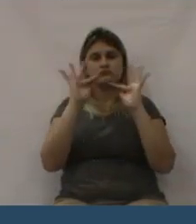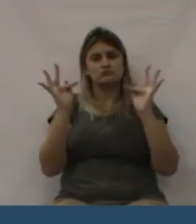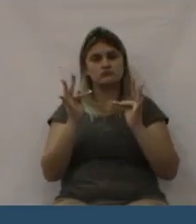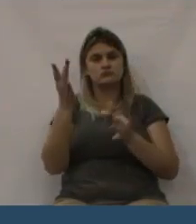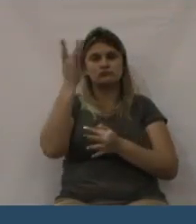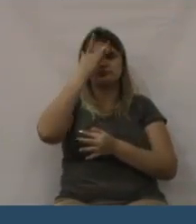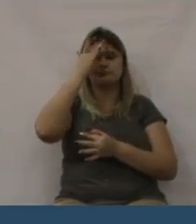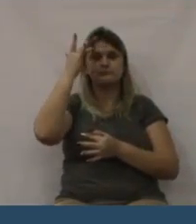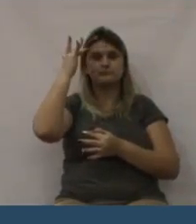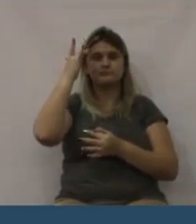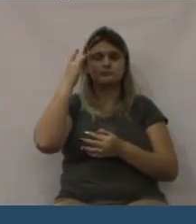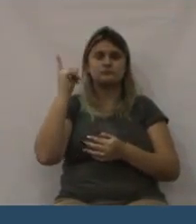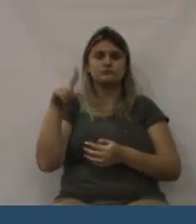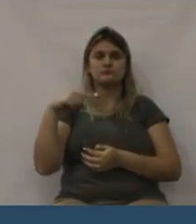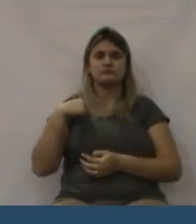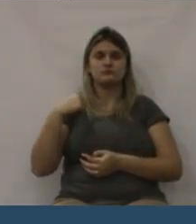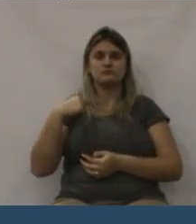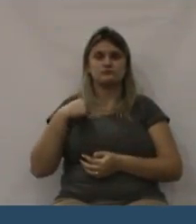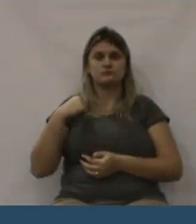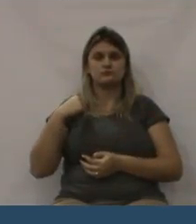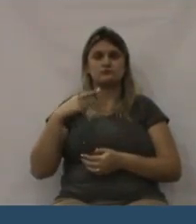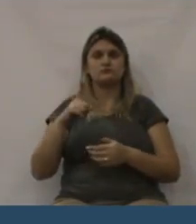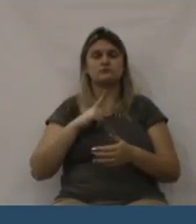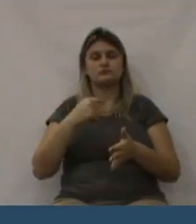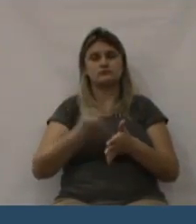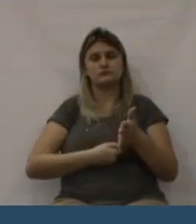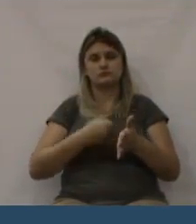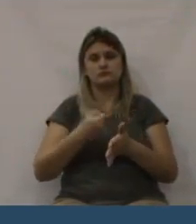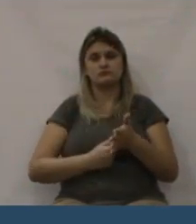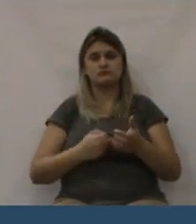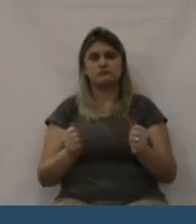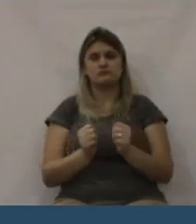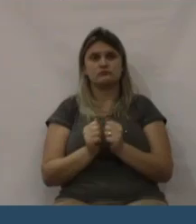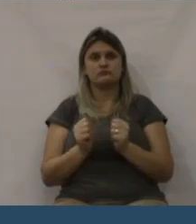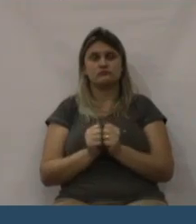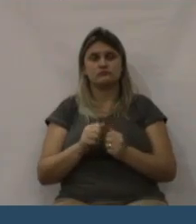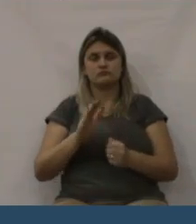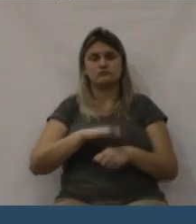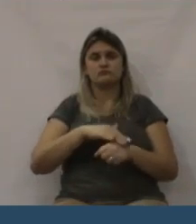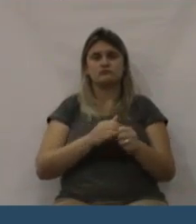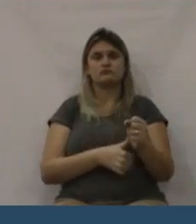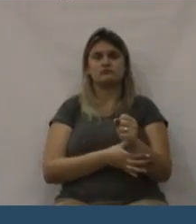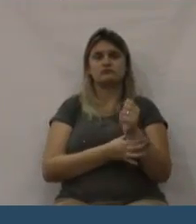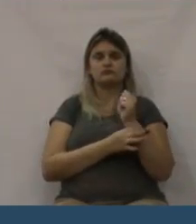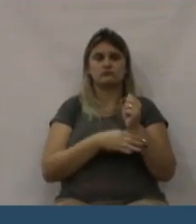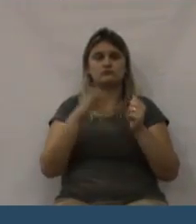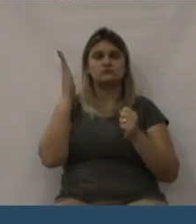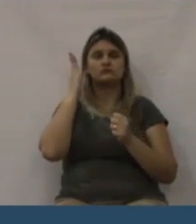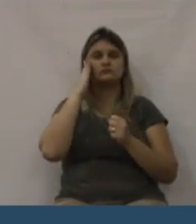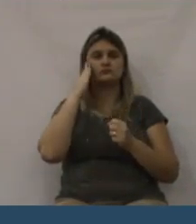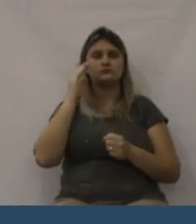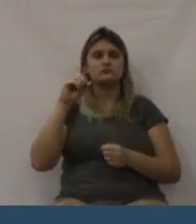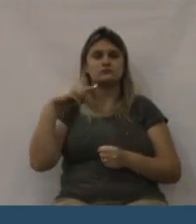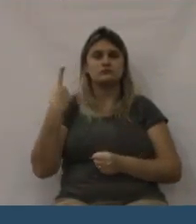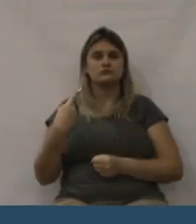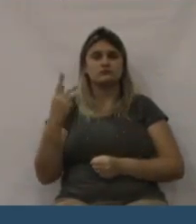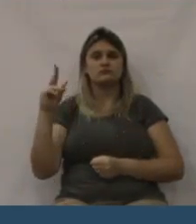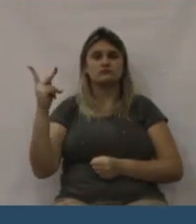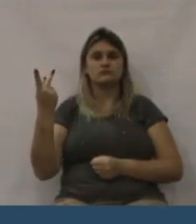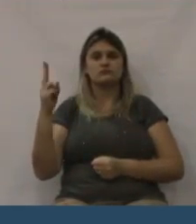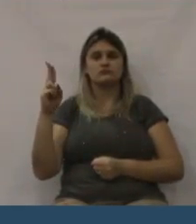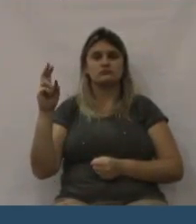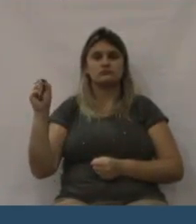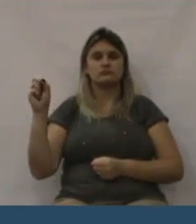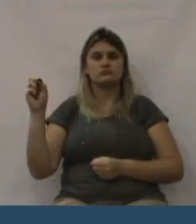policiais ali para verificarem as denúncias que a população tem para